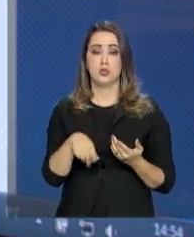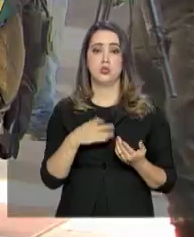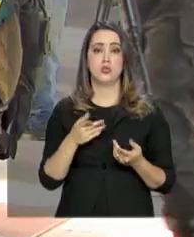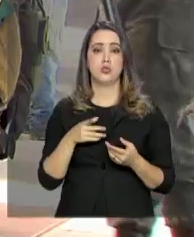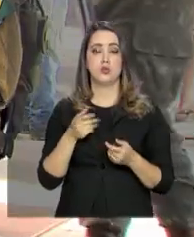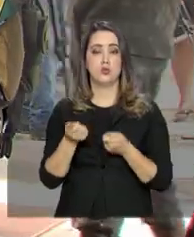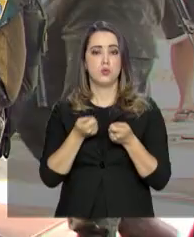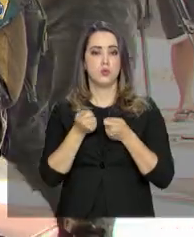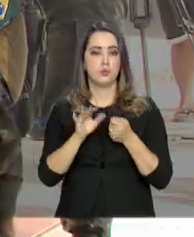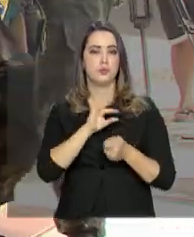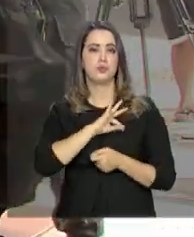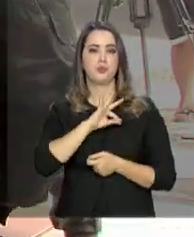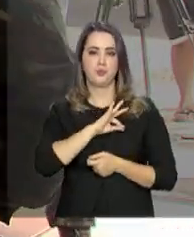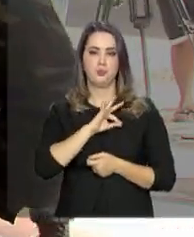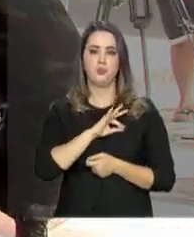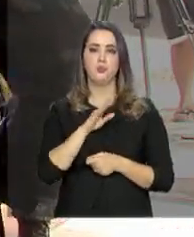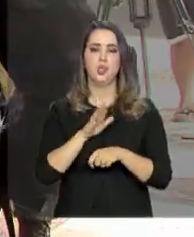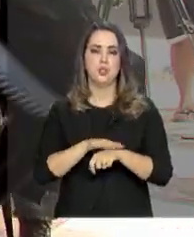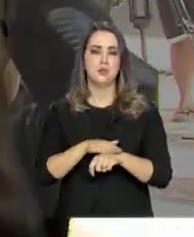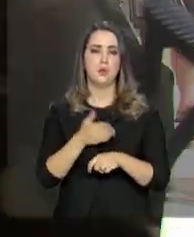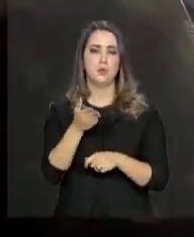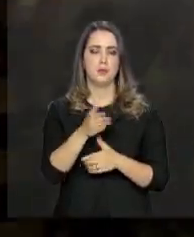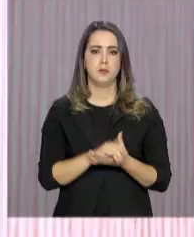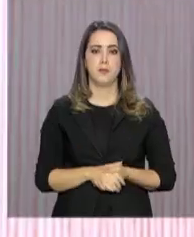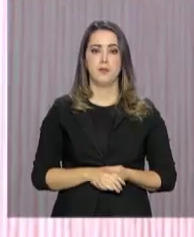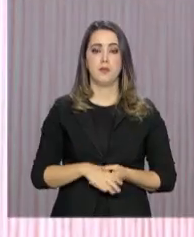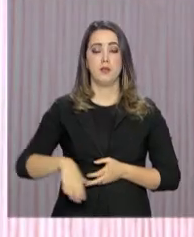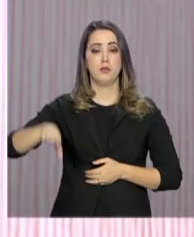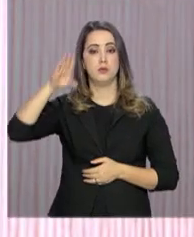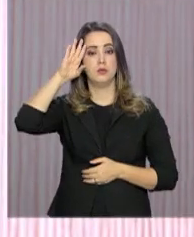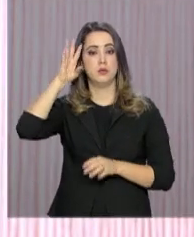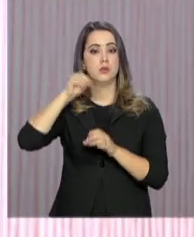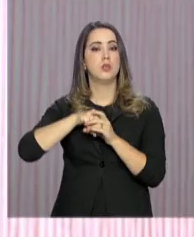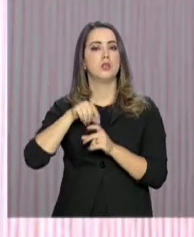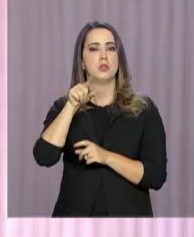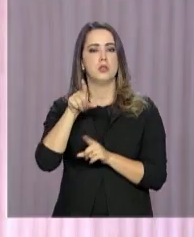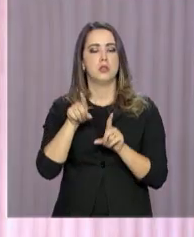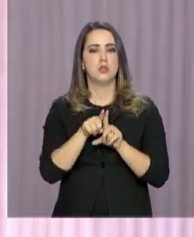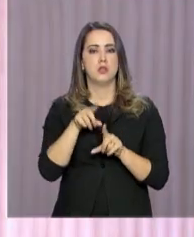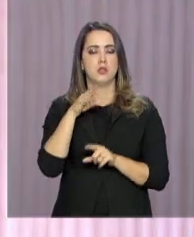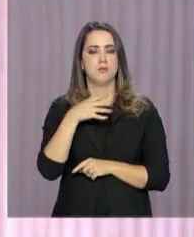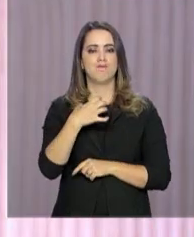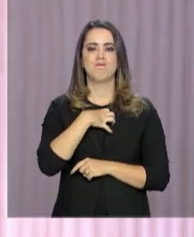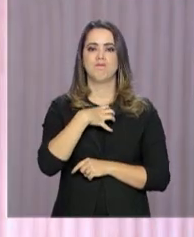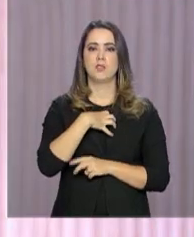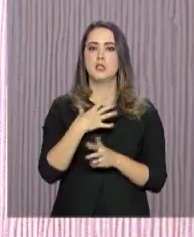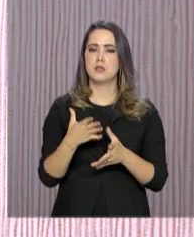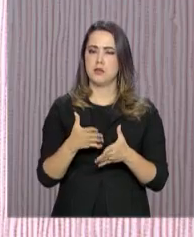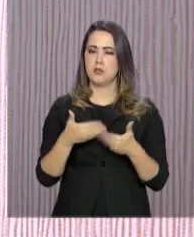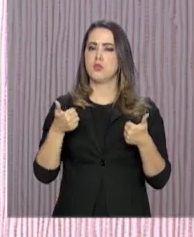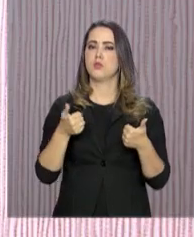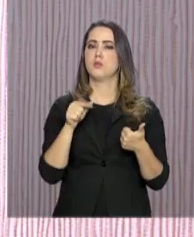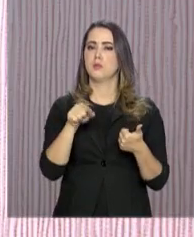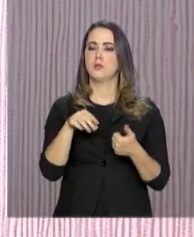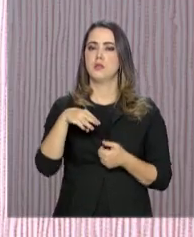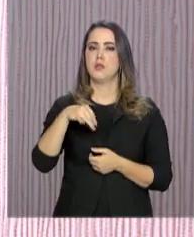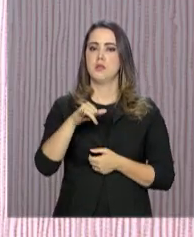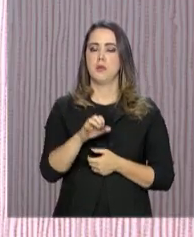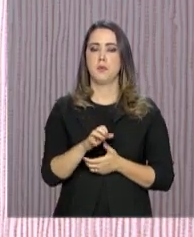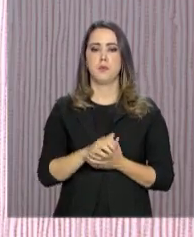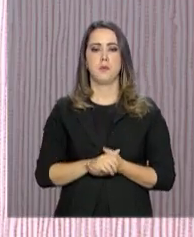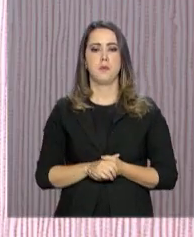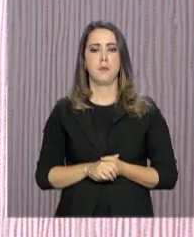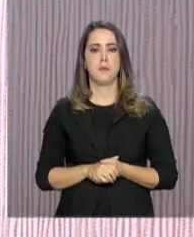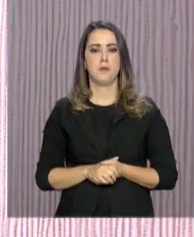momentos. Os efeitos da intervenção também já são sentidos pelo Carlos, que mora no Meier, na zona norte do Rio. A gente vê que,